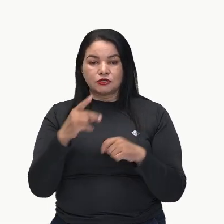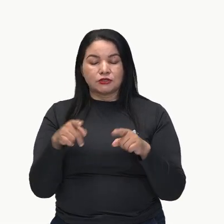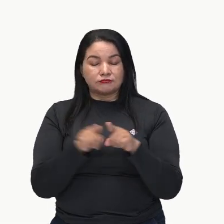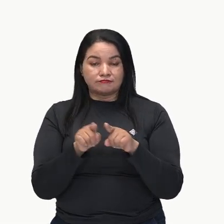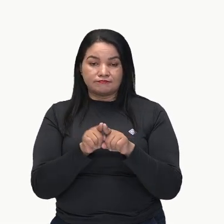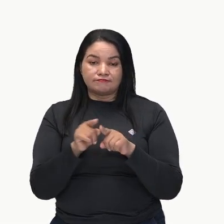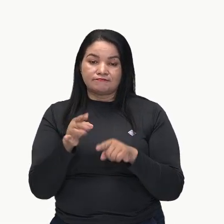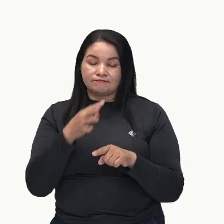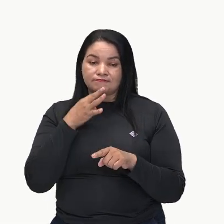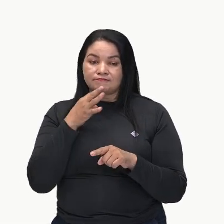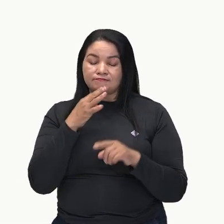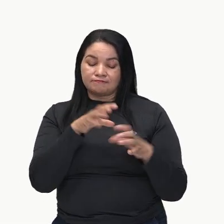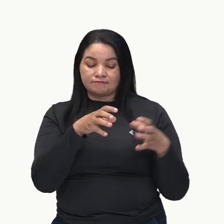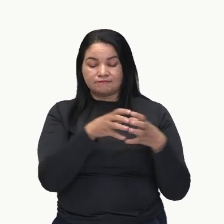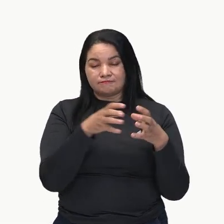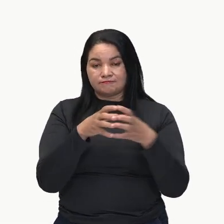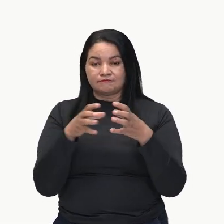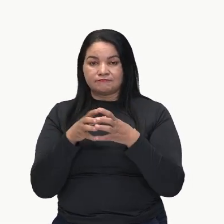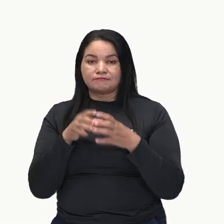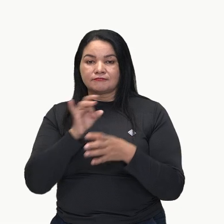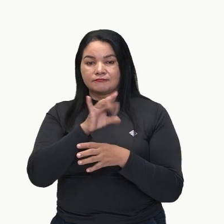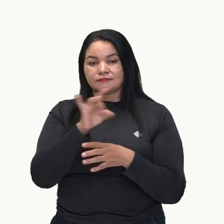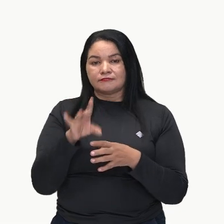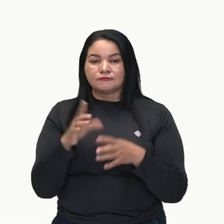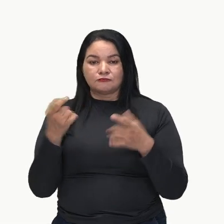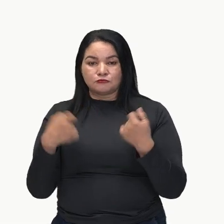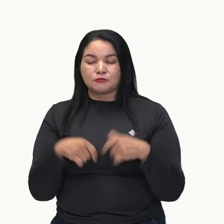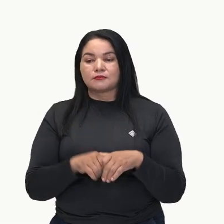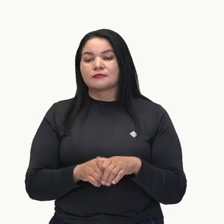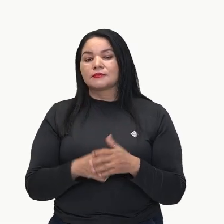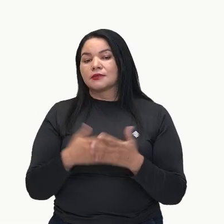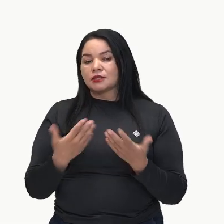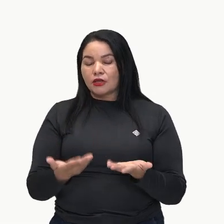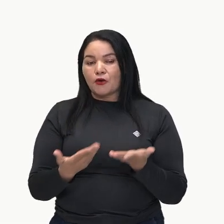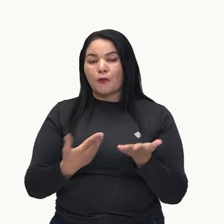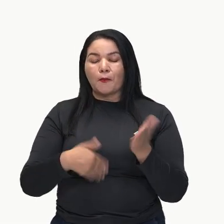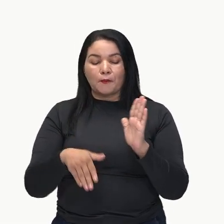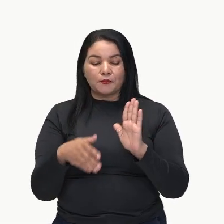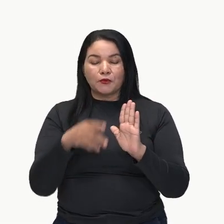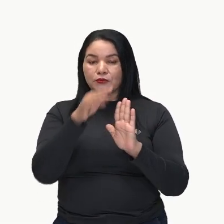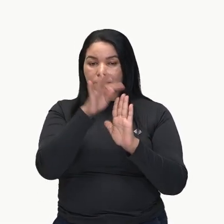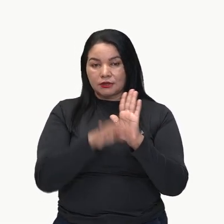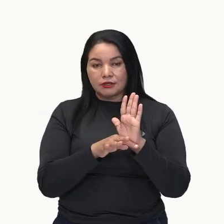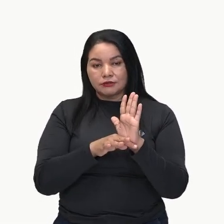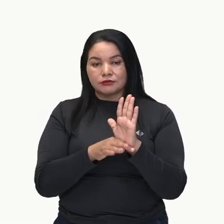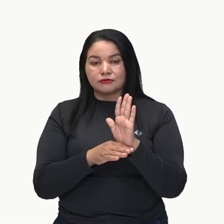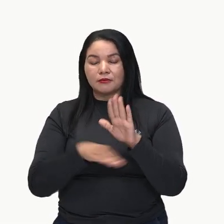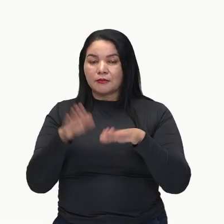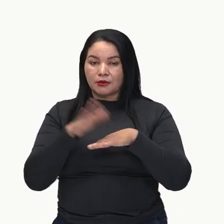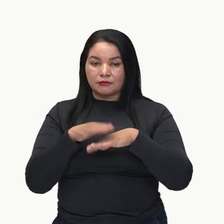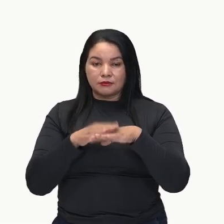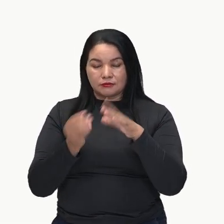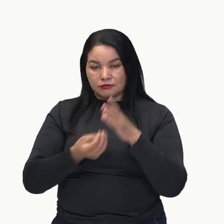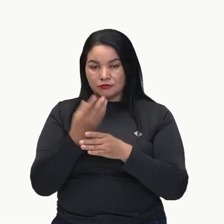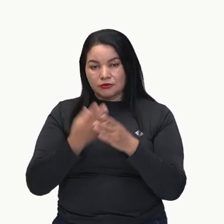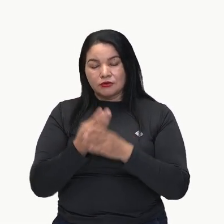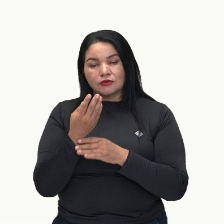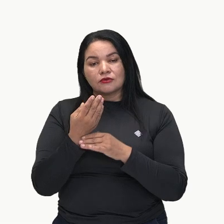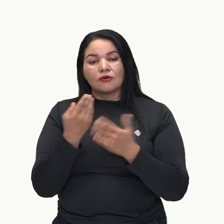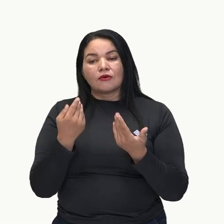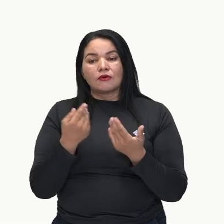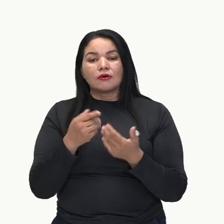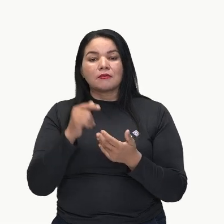vista apresentado no texto pela autora é que é um desafio, porque